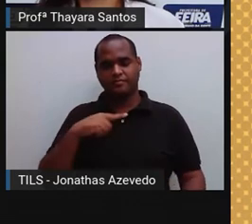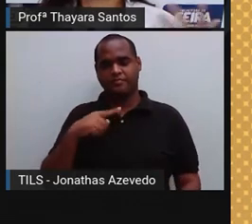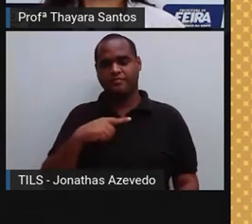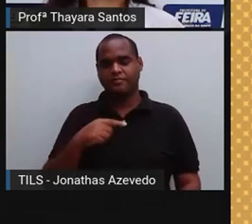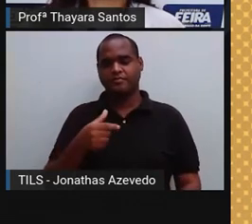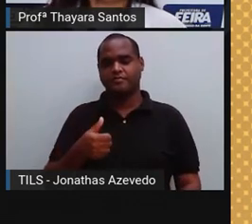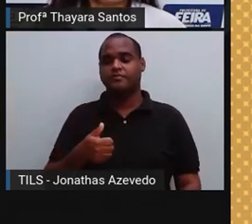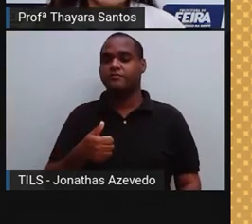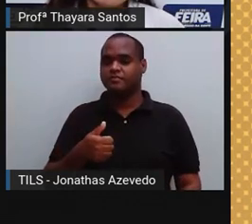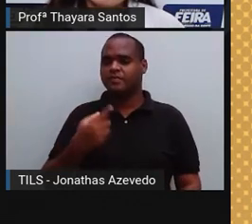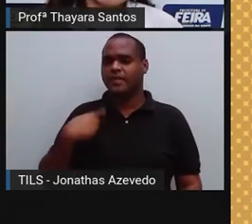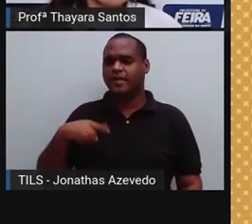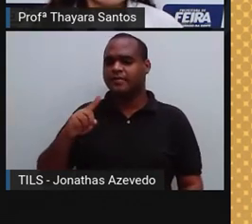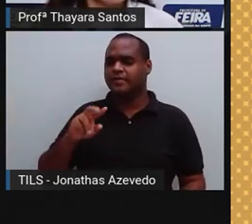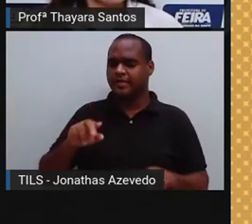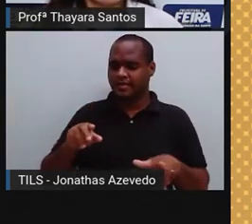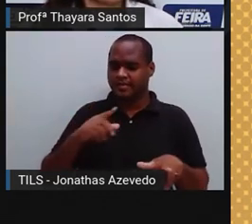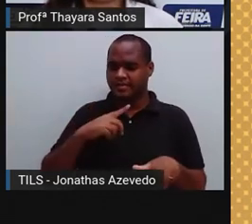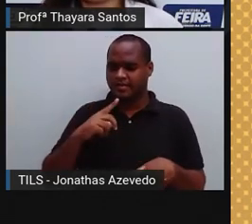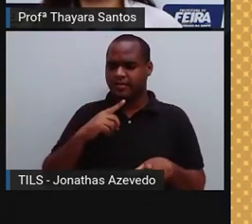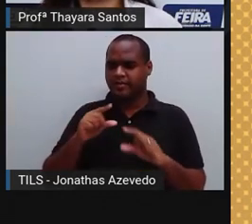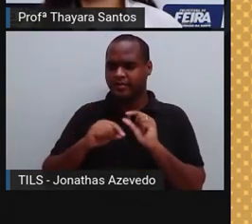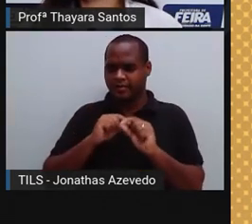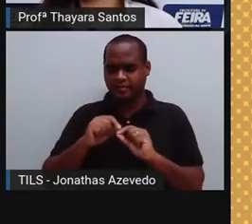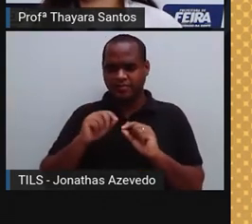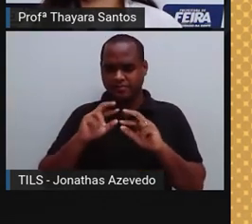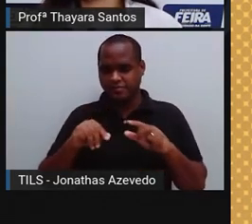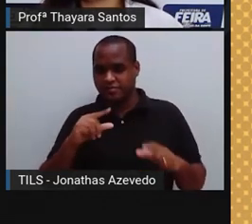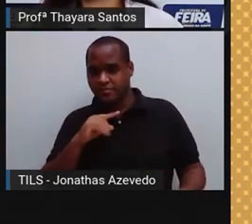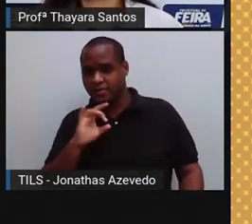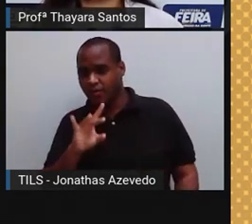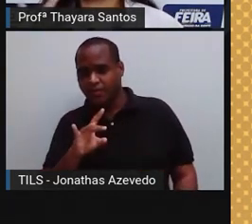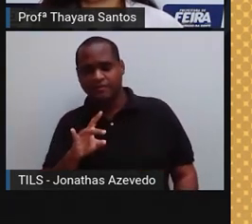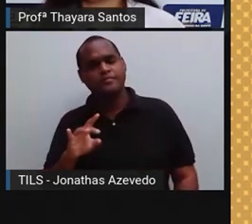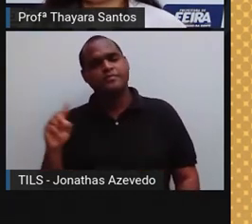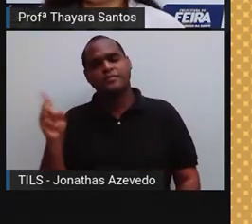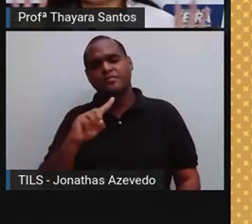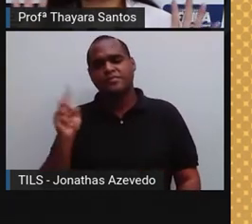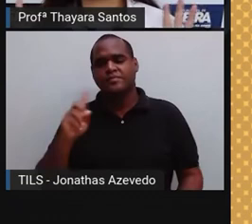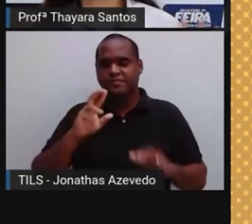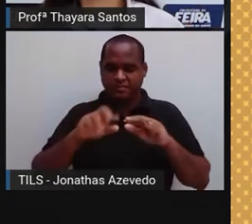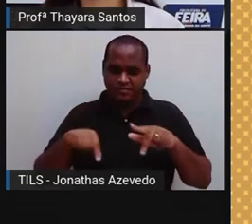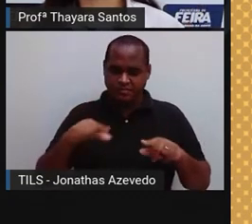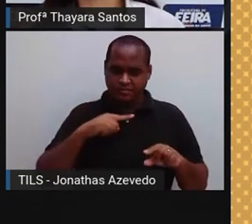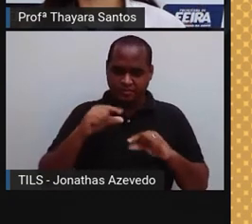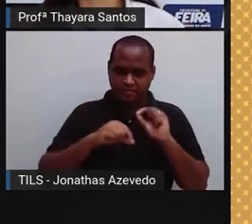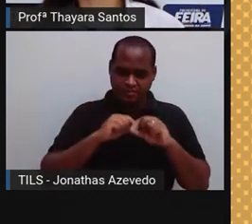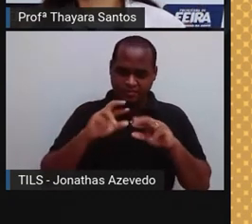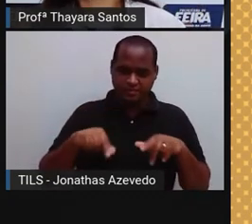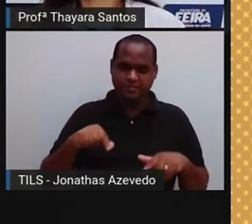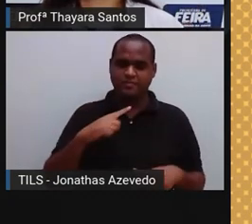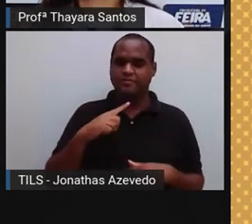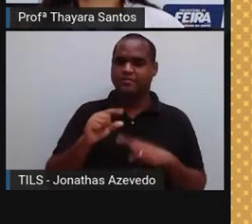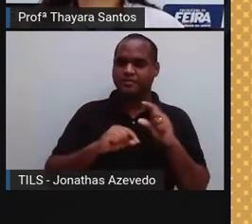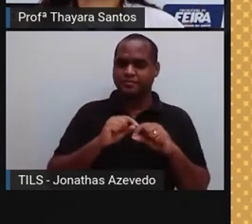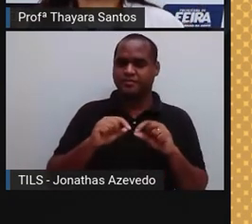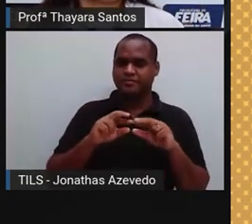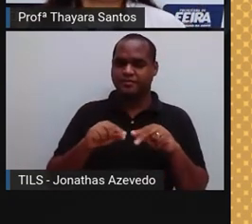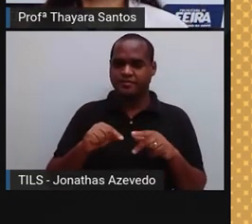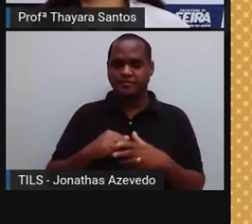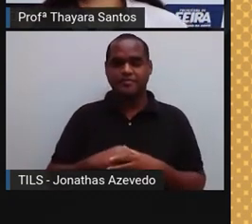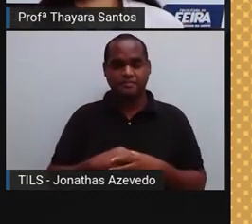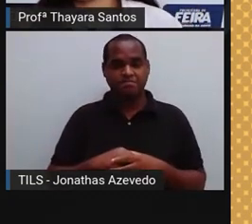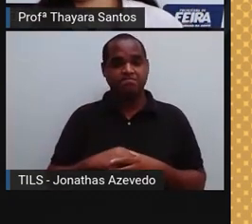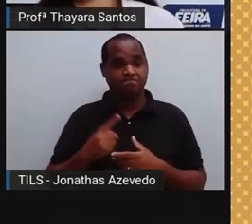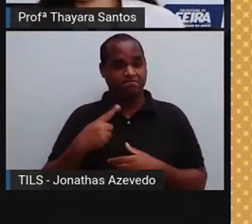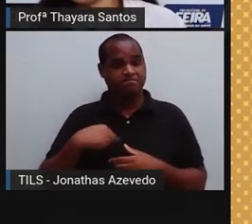E não é só na nossa pele que a gente tem esses mecanorreceptores que percebem esses estímulos do tato. A gente também tem nas nossas